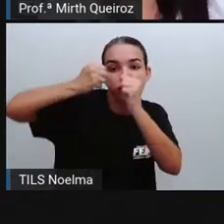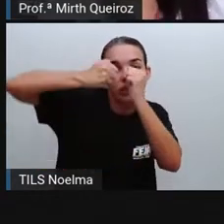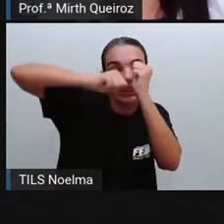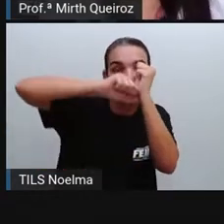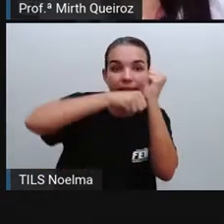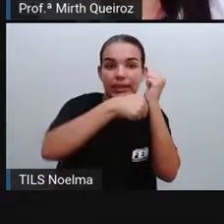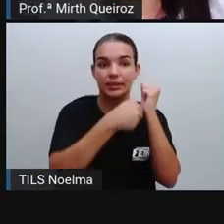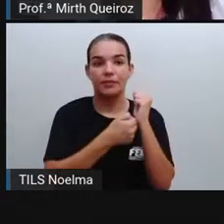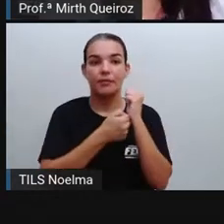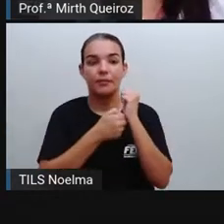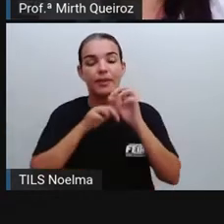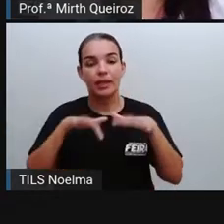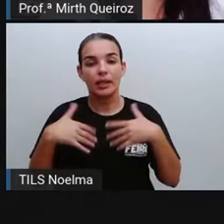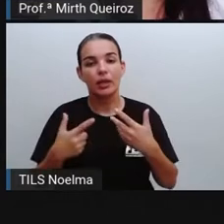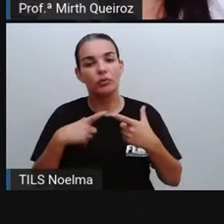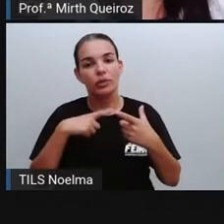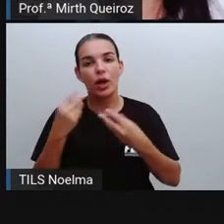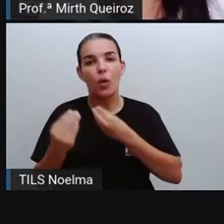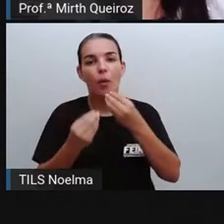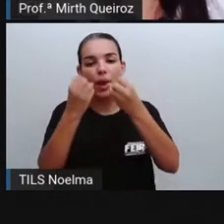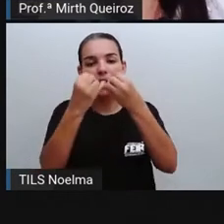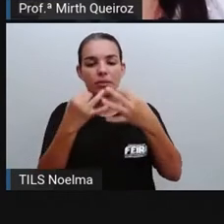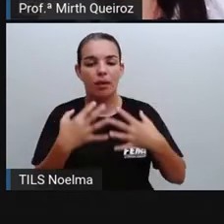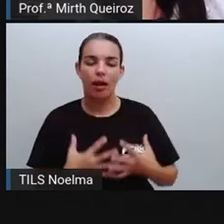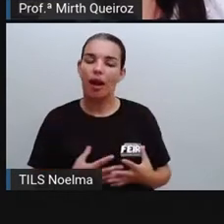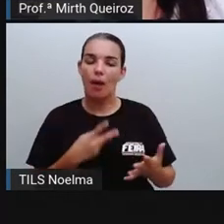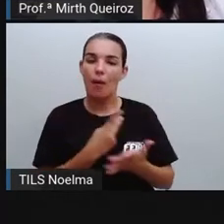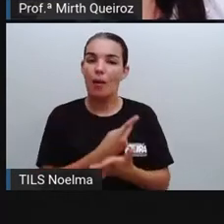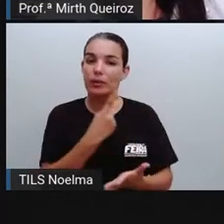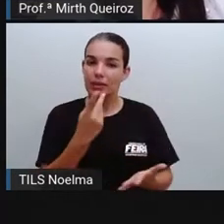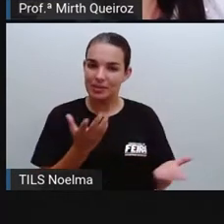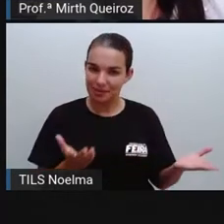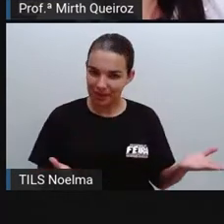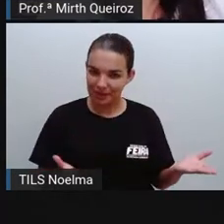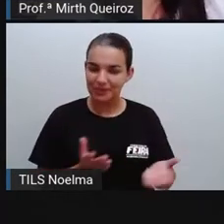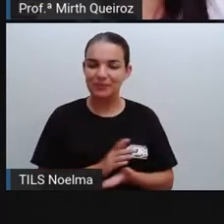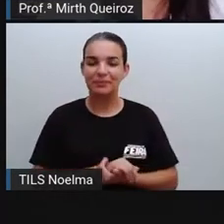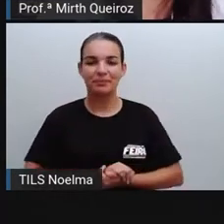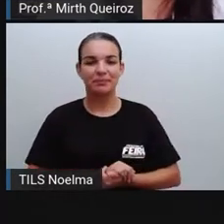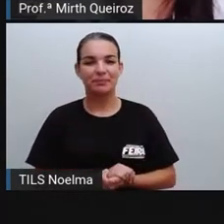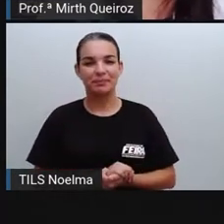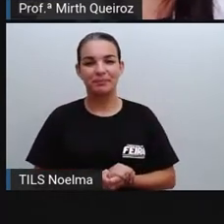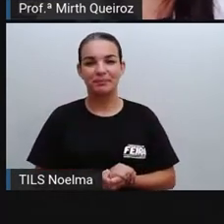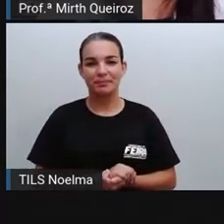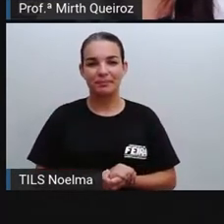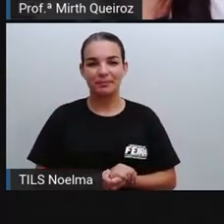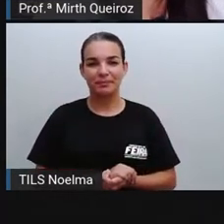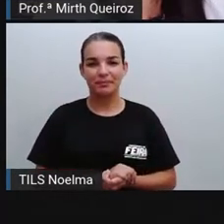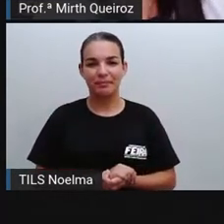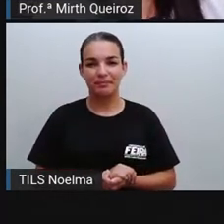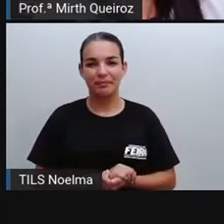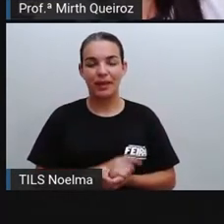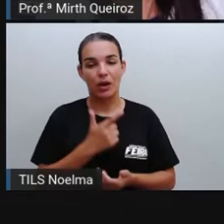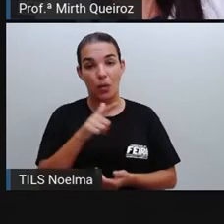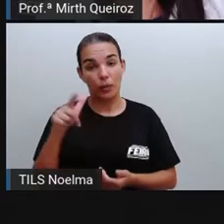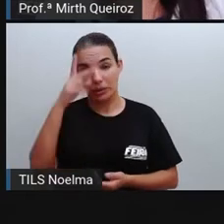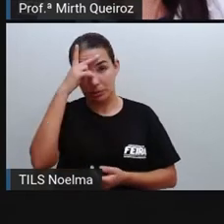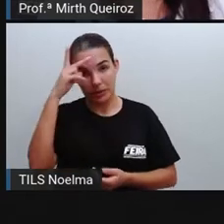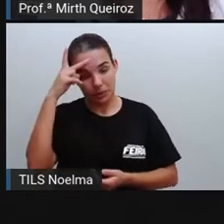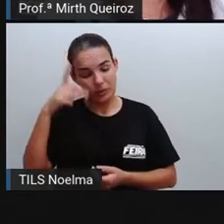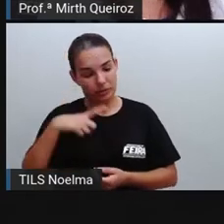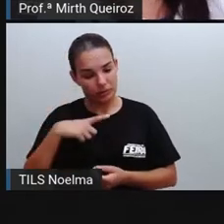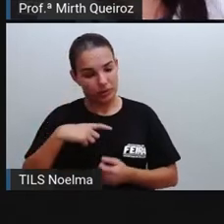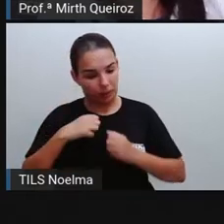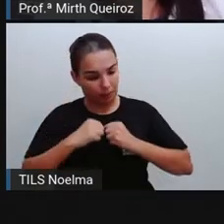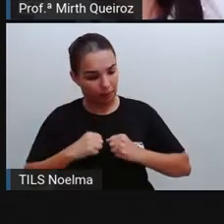justificar aquele acontecimento. Aí, essas lendas começaram a ser apropriadas por outras pessoas e não